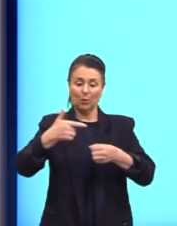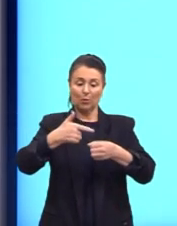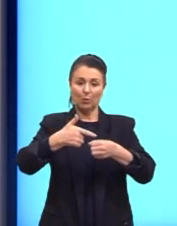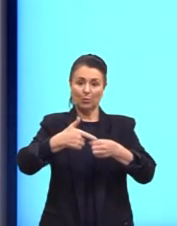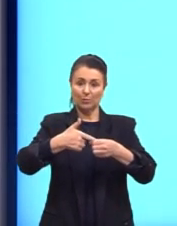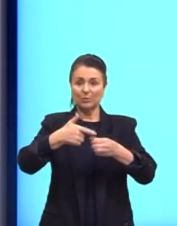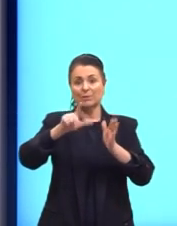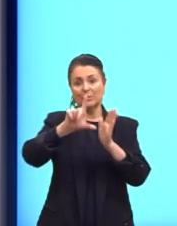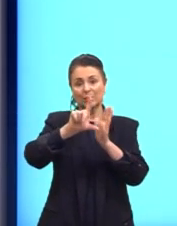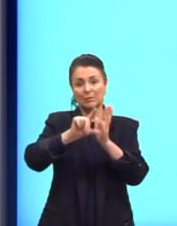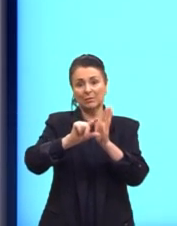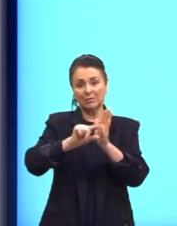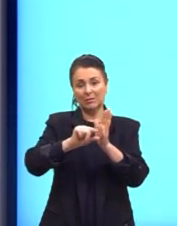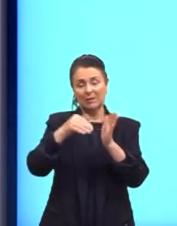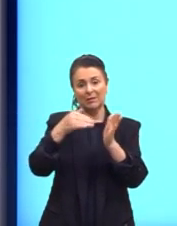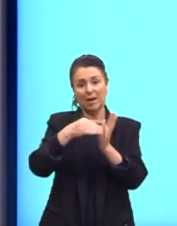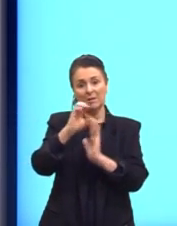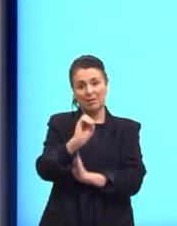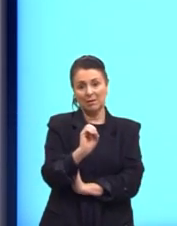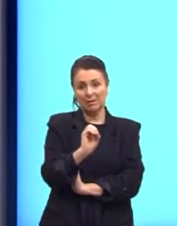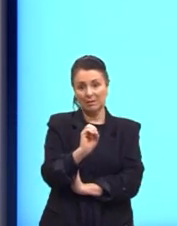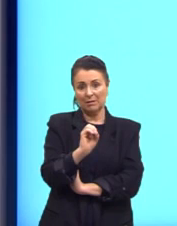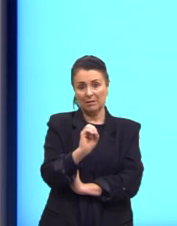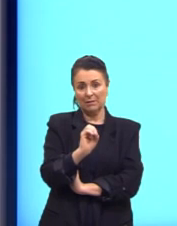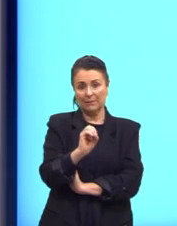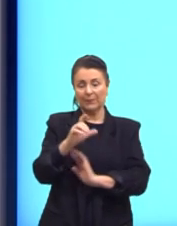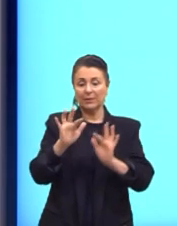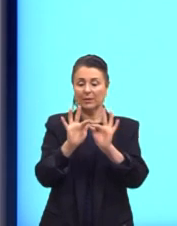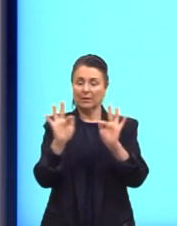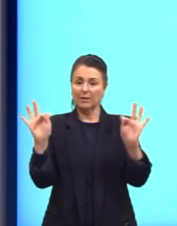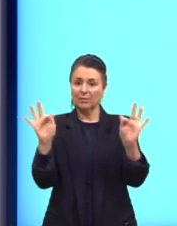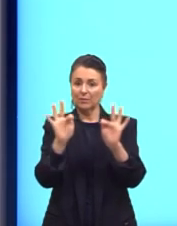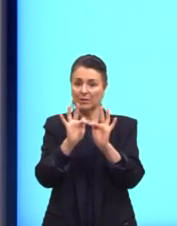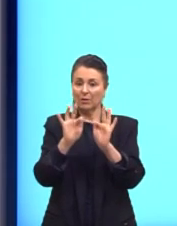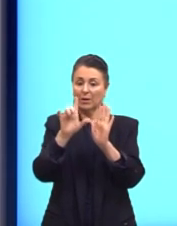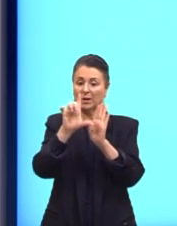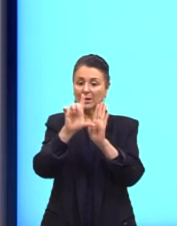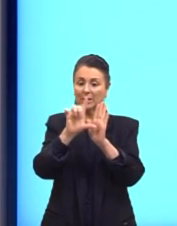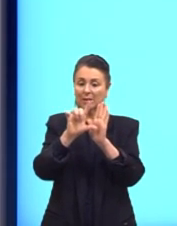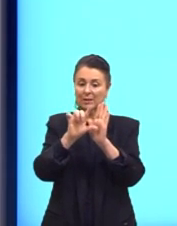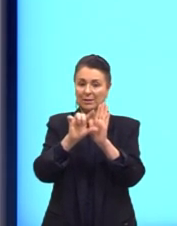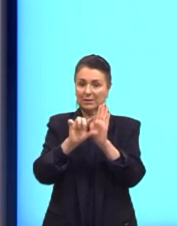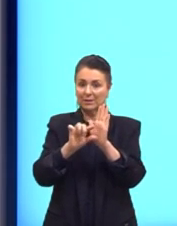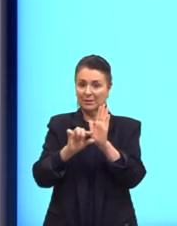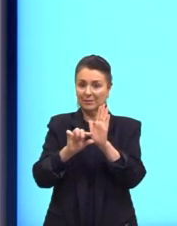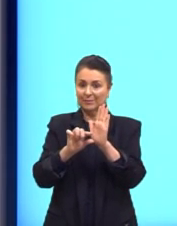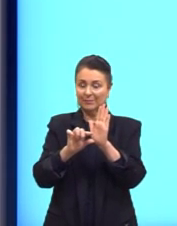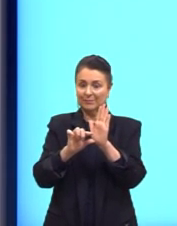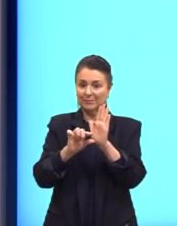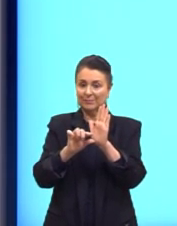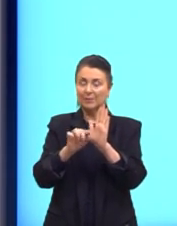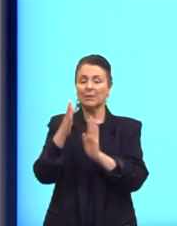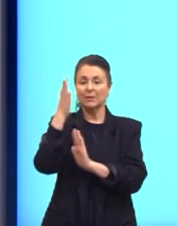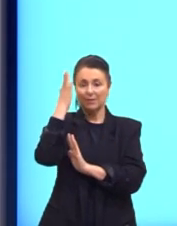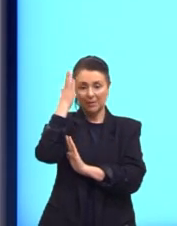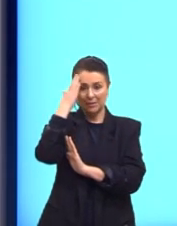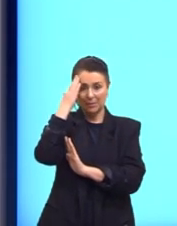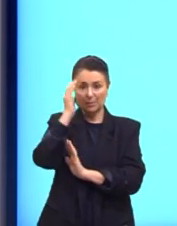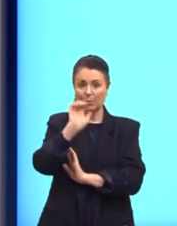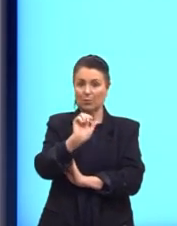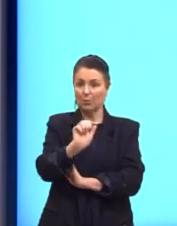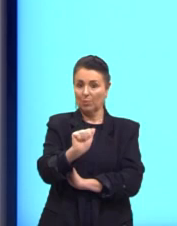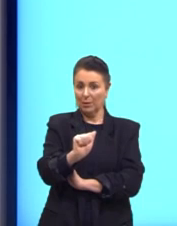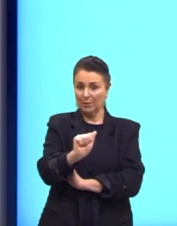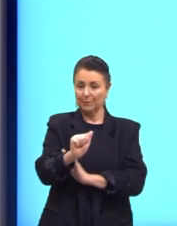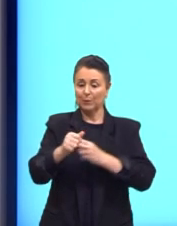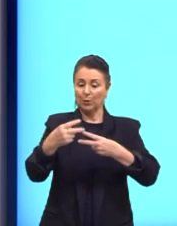diminuindo até zerar. Então, a nossa função, ela é uma função decrescente. Nós sabemos, então, que o A, o